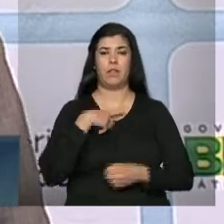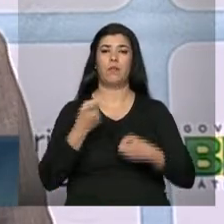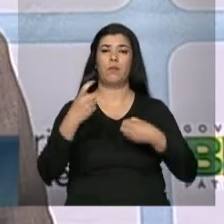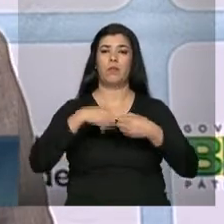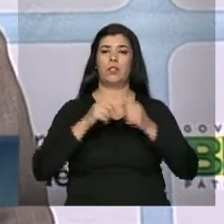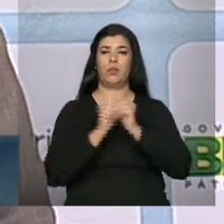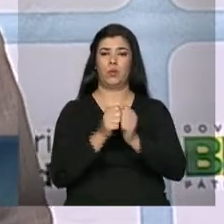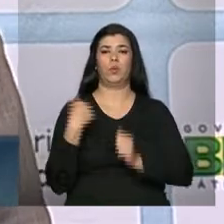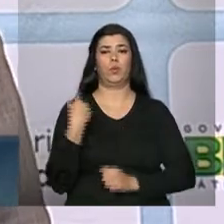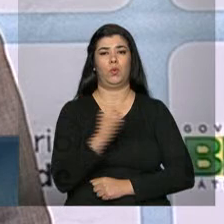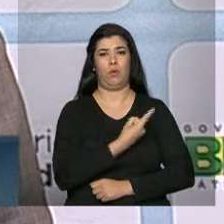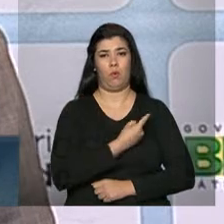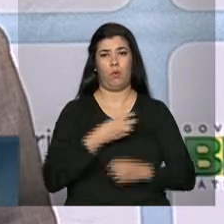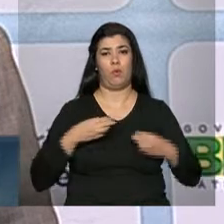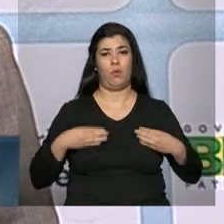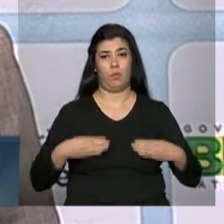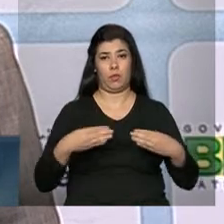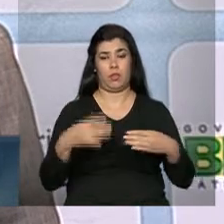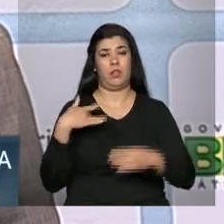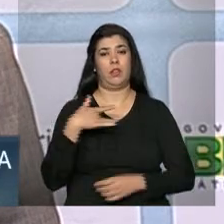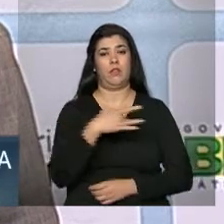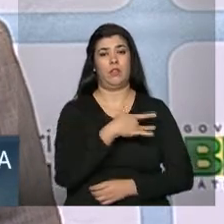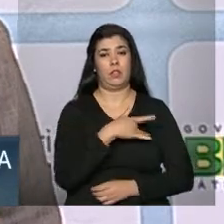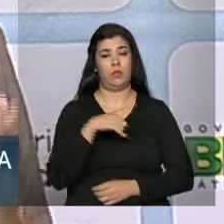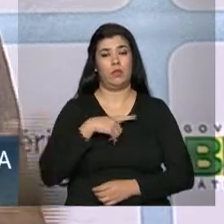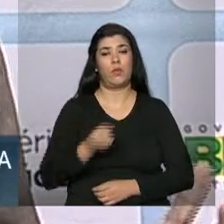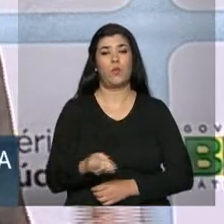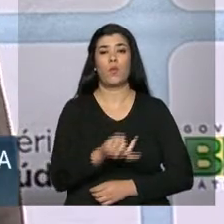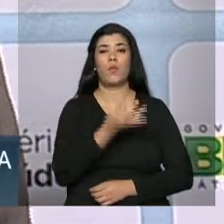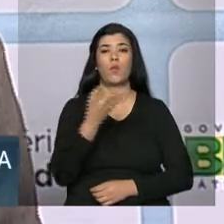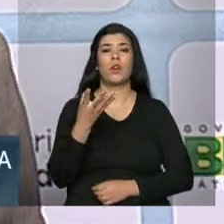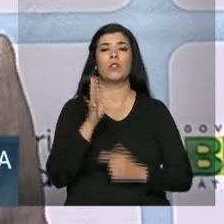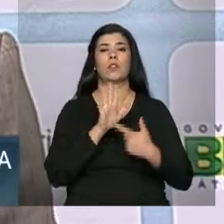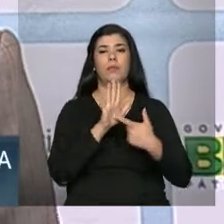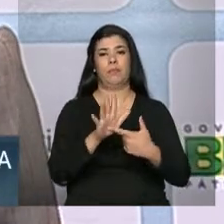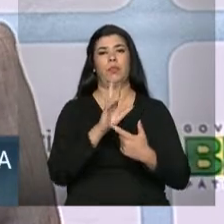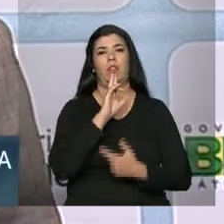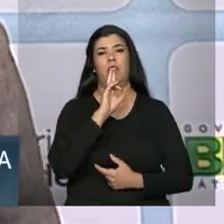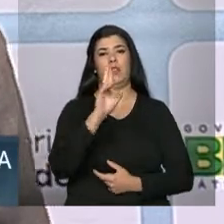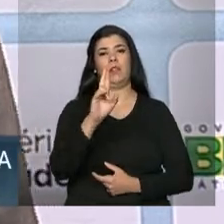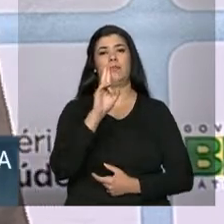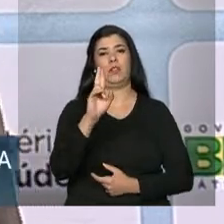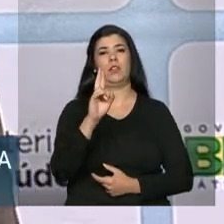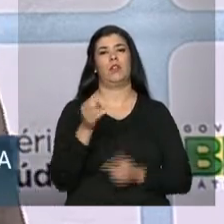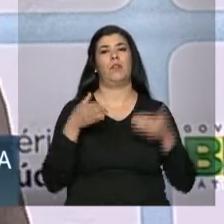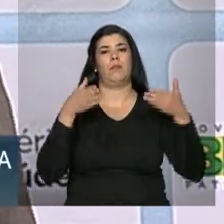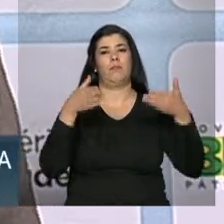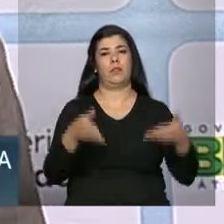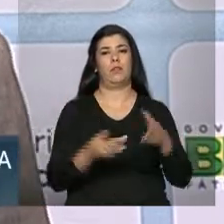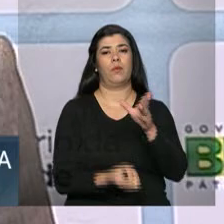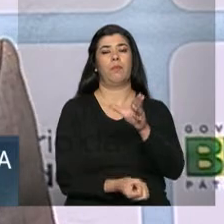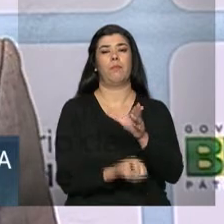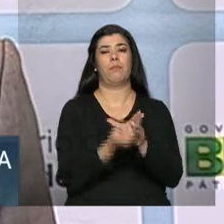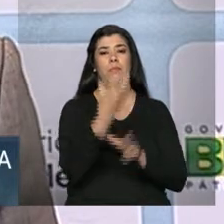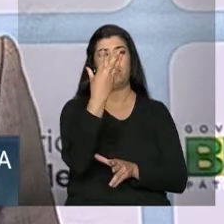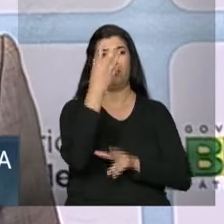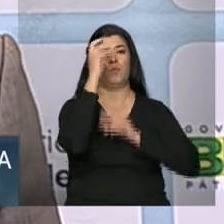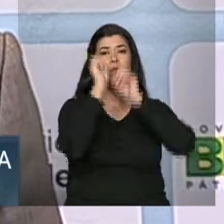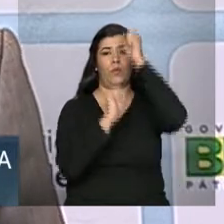Ministério da Saúde. Ela tem uma quantidade importante, expressiva de participação no mercado de produtos